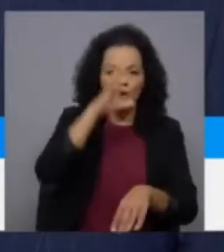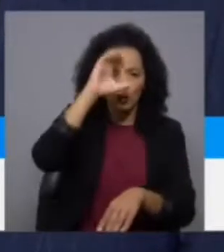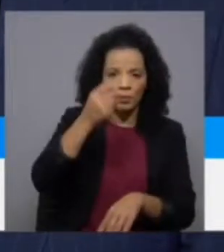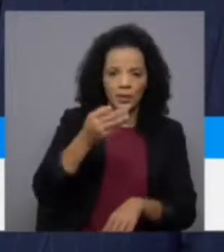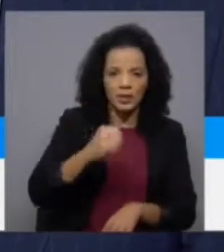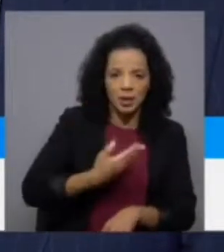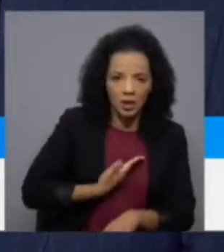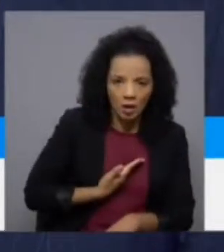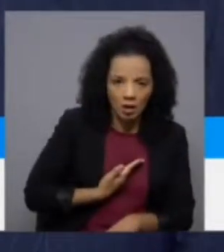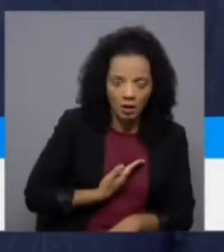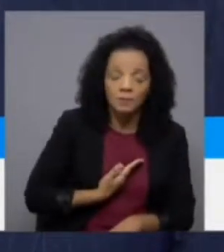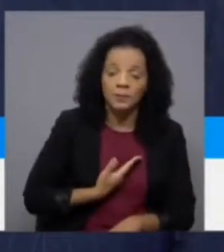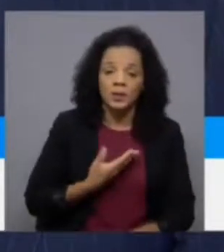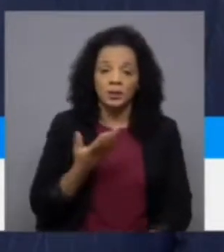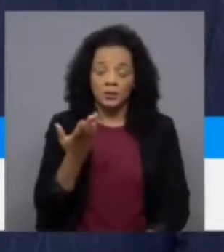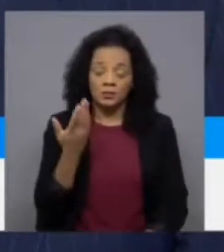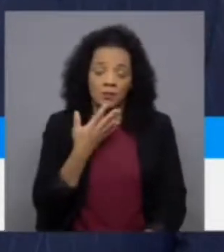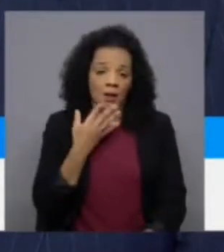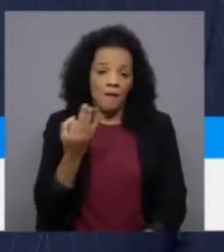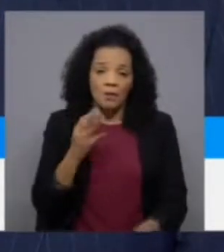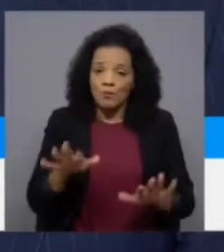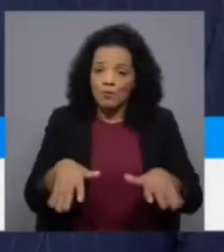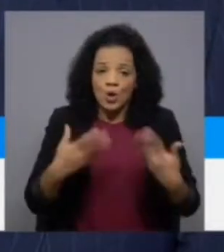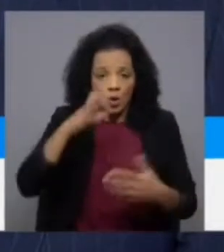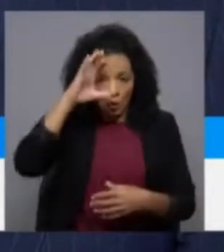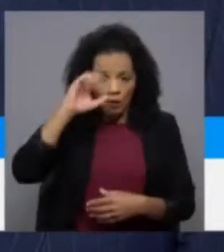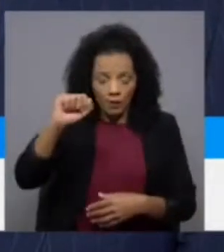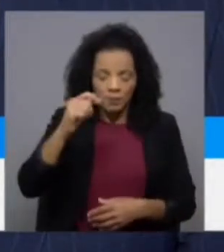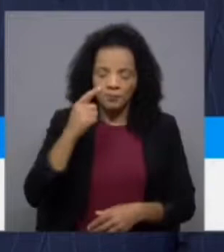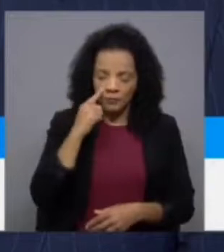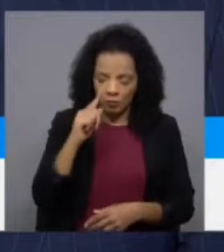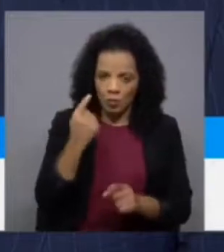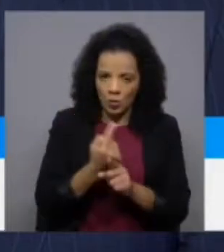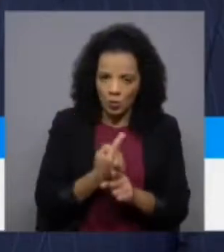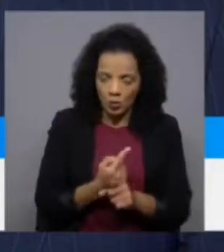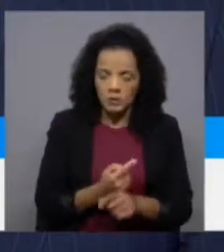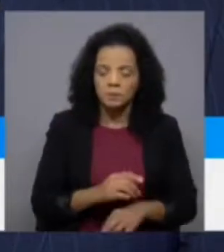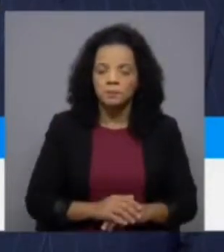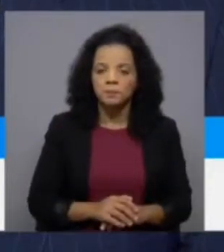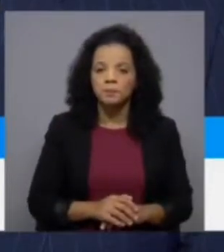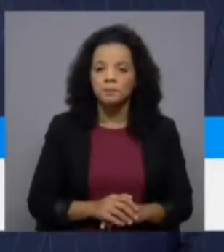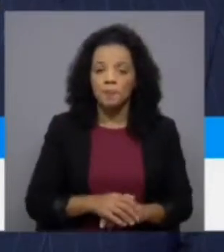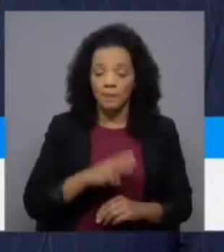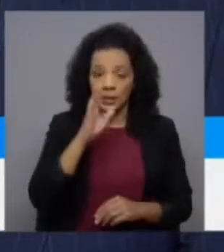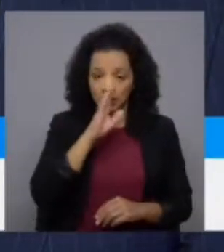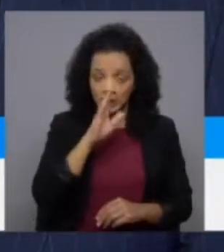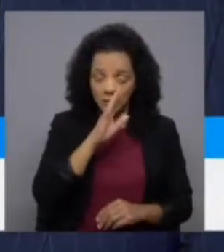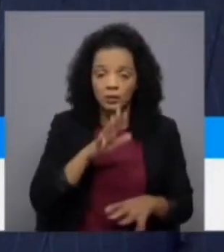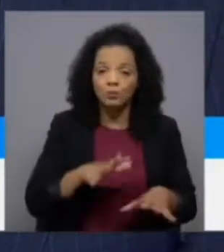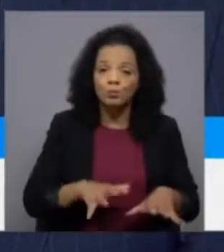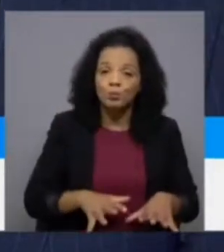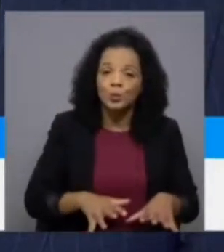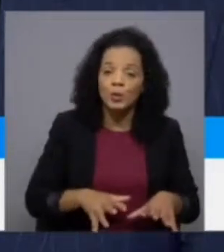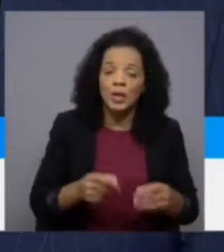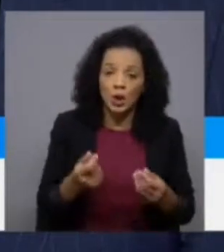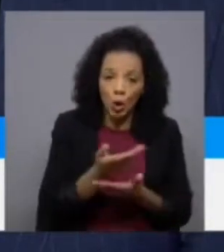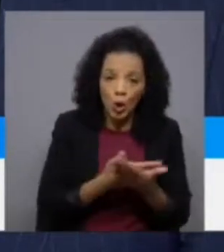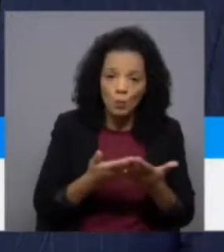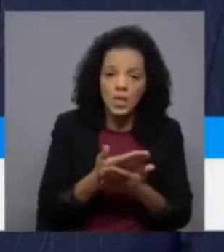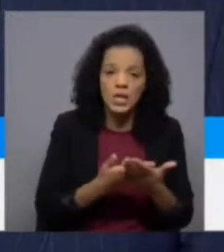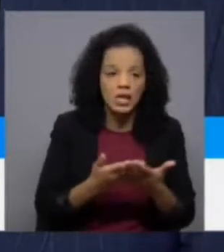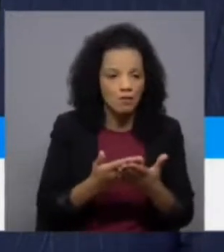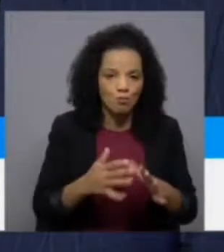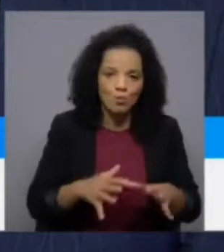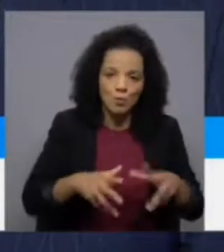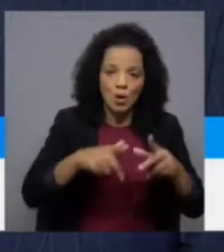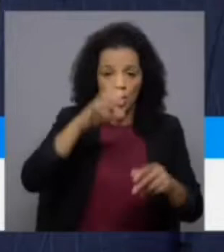Não, nos governos PSD, em qualquer governo, vamos lá ver uma coisa, sempre que o produto cresce, sempre que a economia cresce,